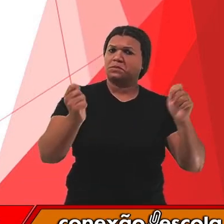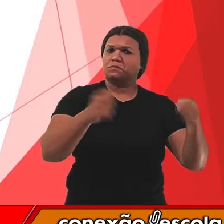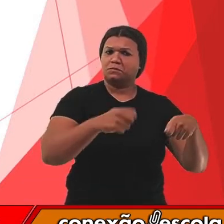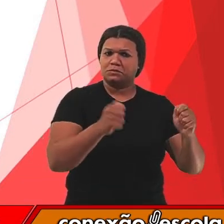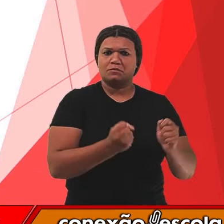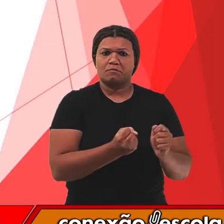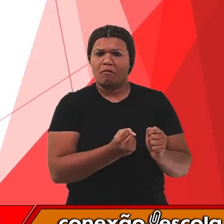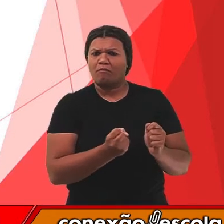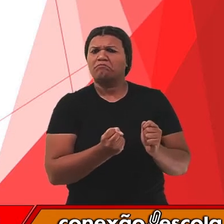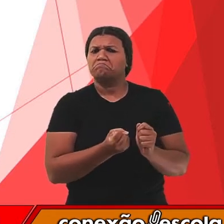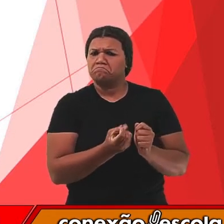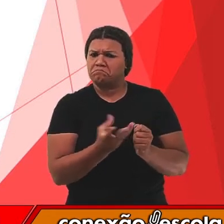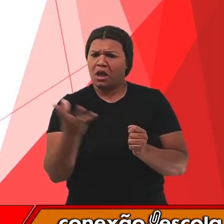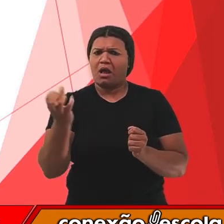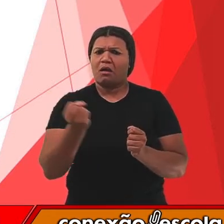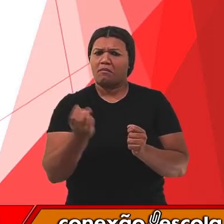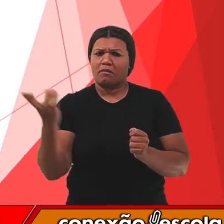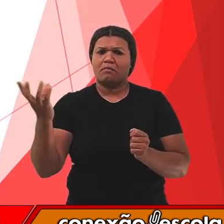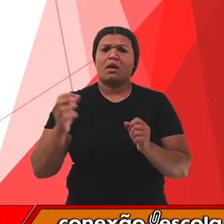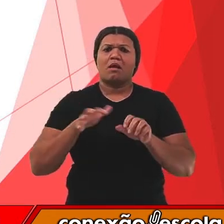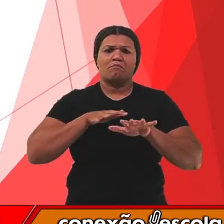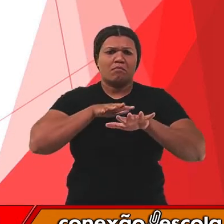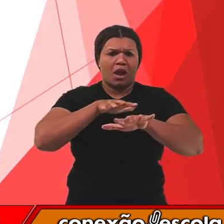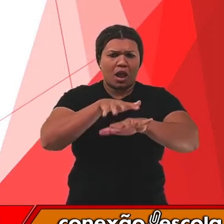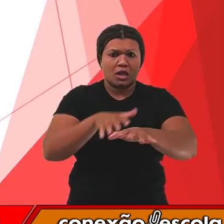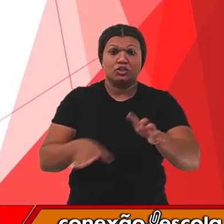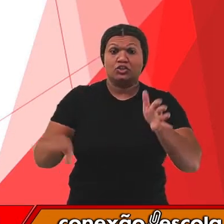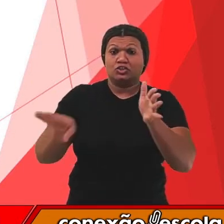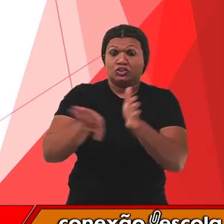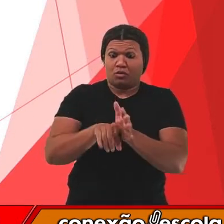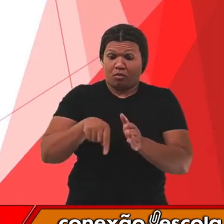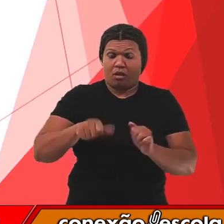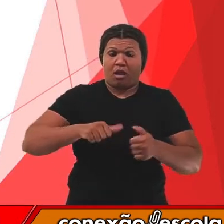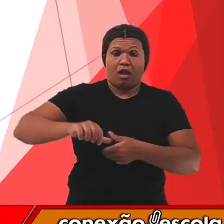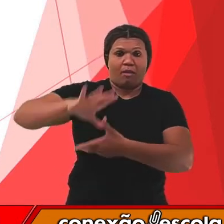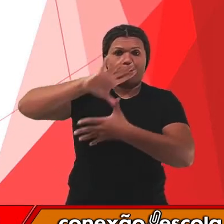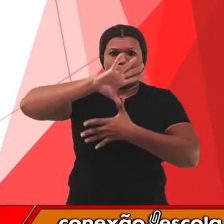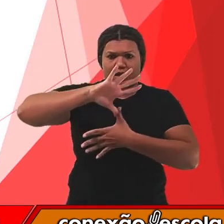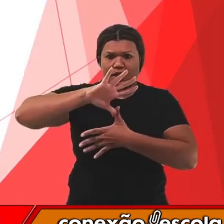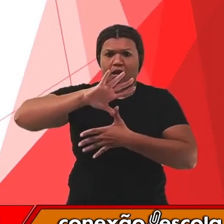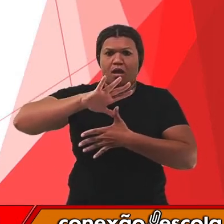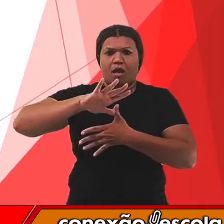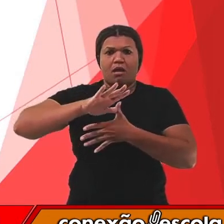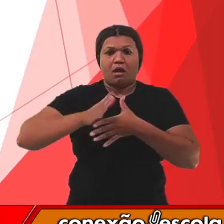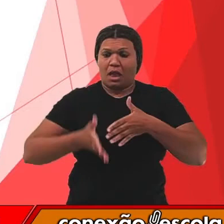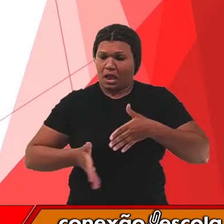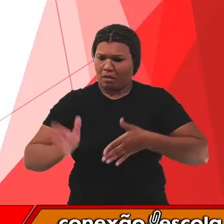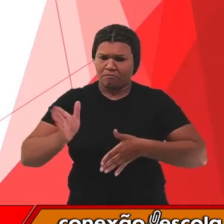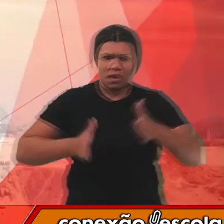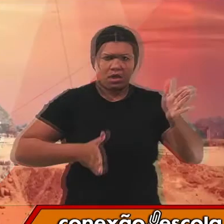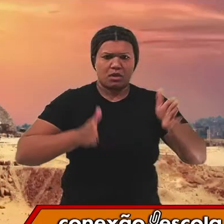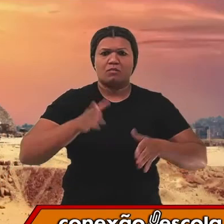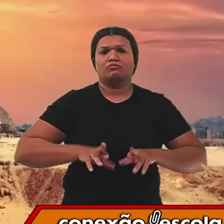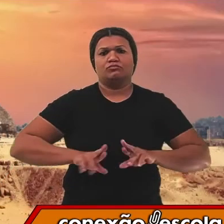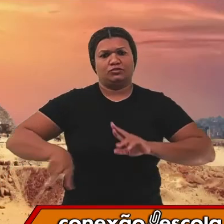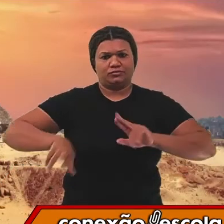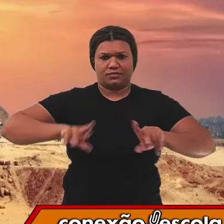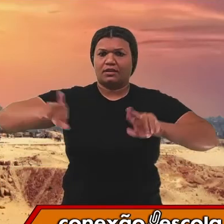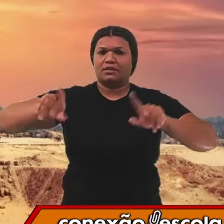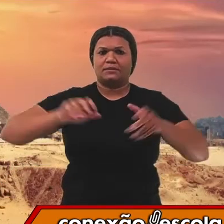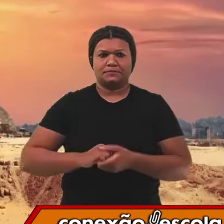chegaram à América em diferentes épocas, percorrendo diferentes caminhos. É o que nós vamos analisar